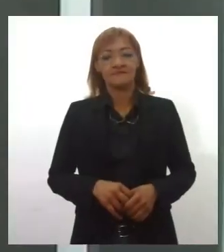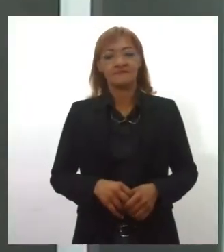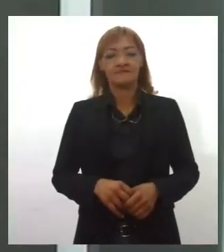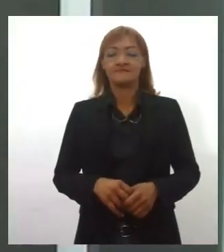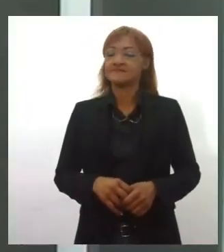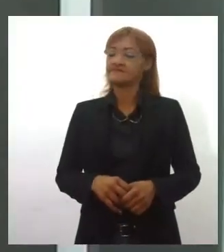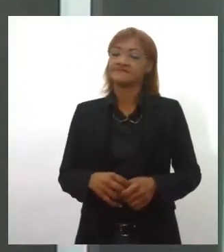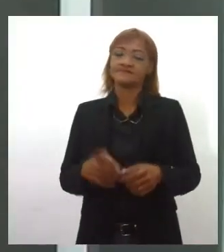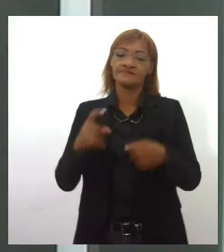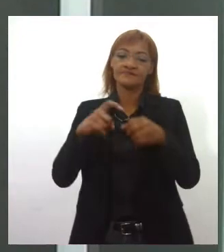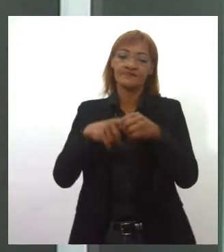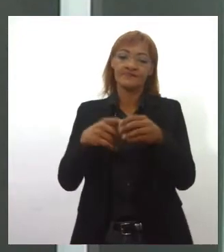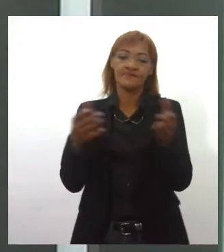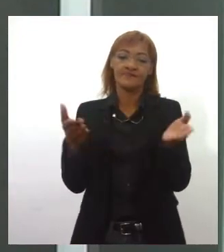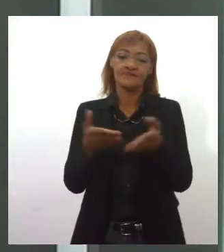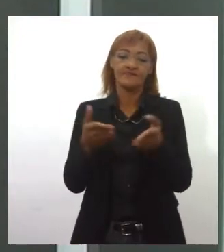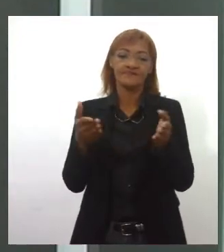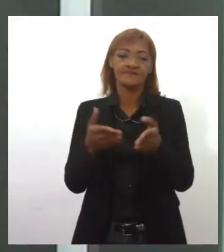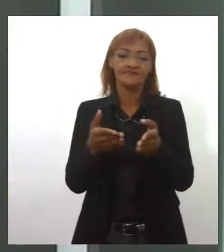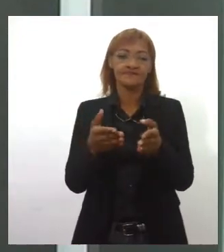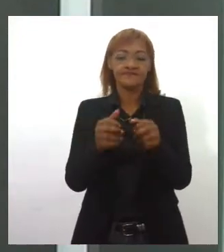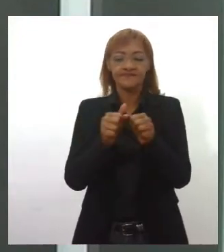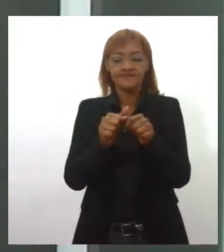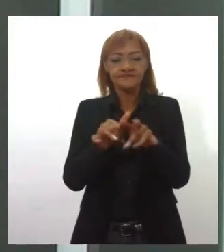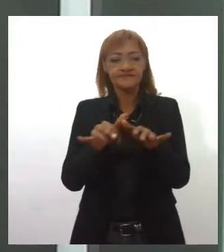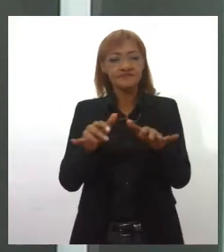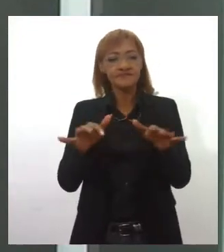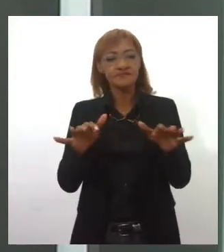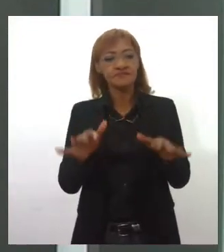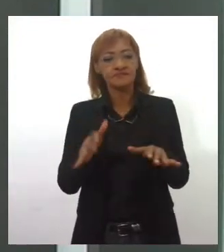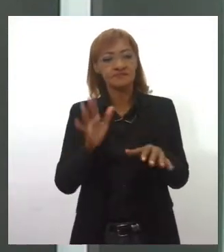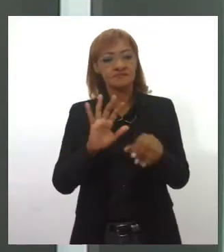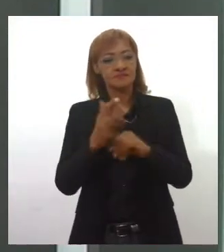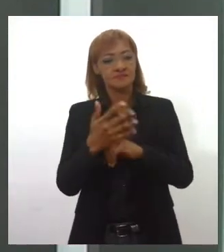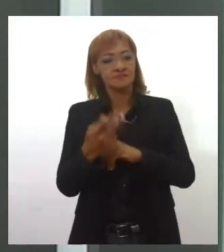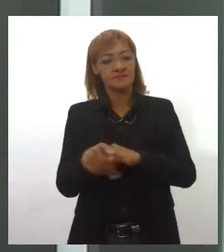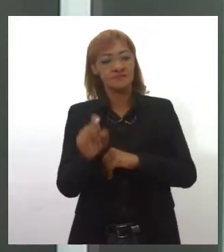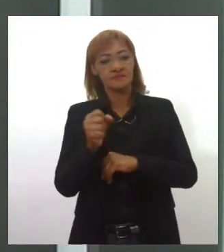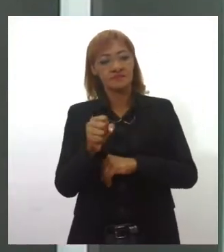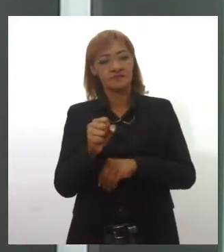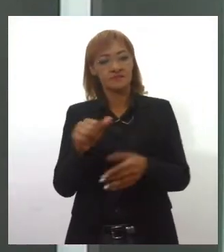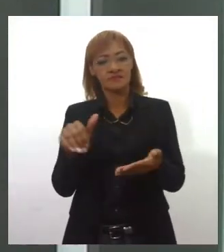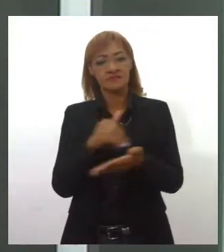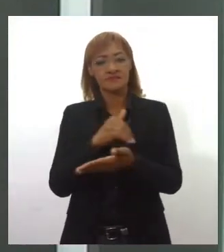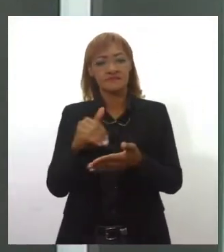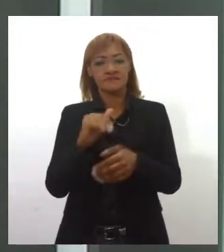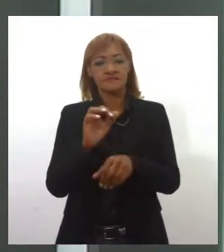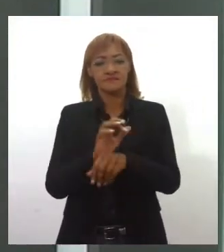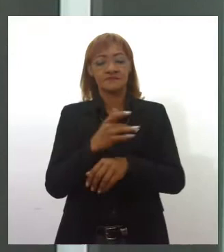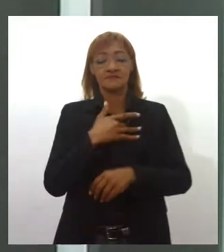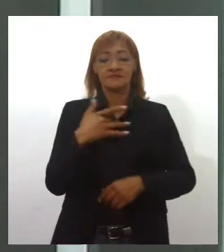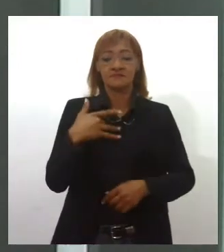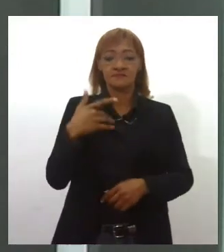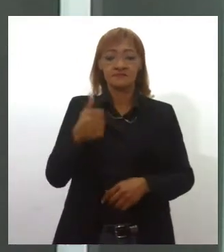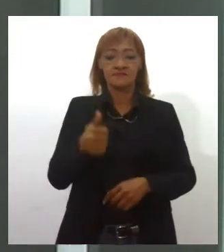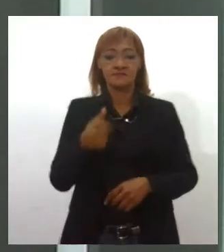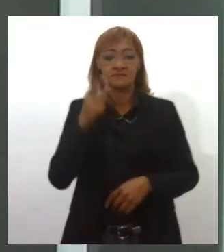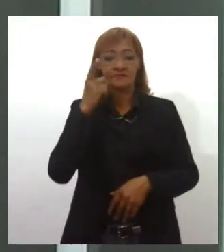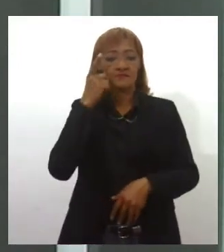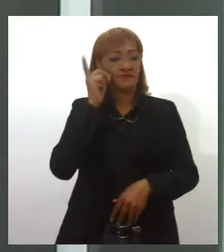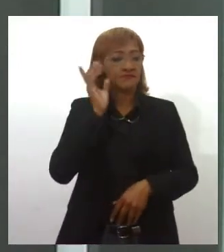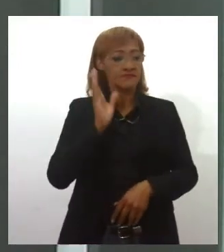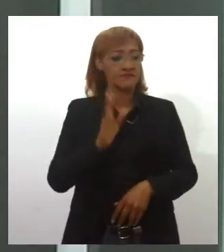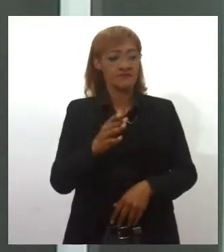Estamos de volta e vamos atualizar os números da pandemia em Sergipe. A Secretaria de Estado da Saúde registrou ontem